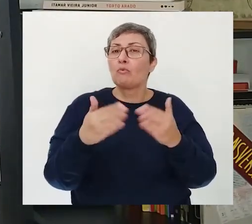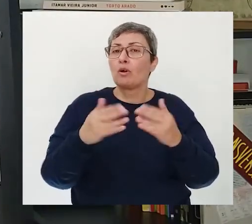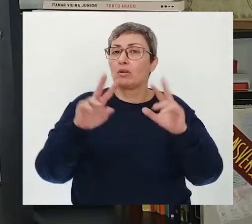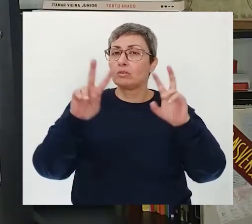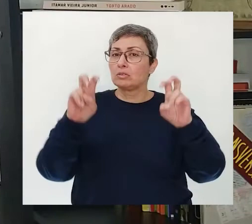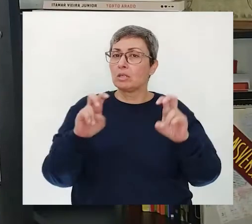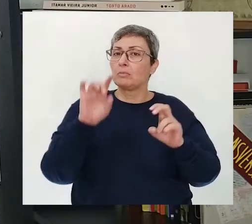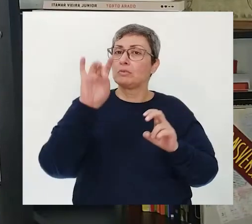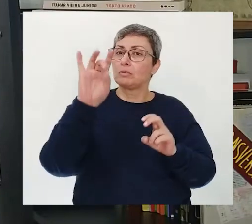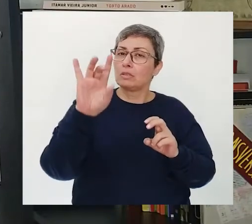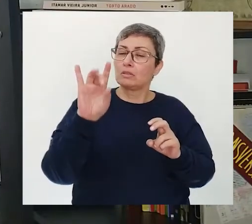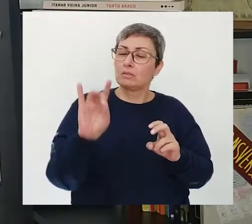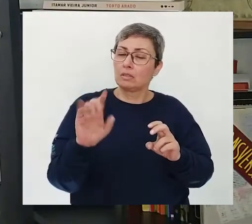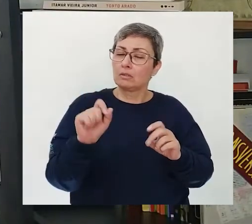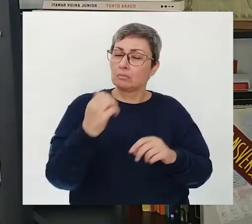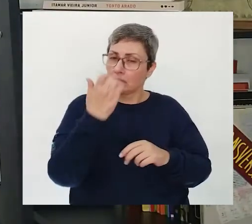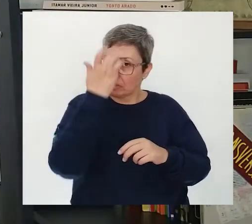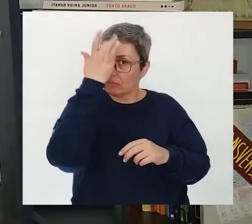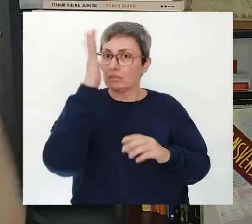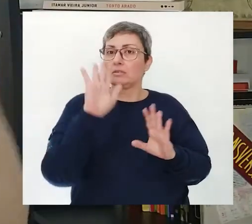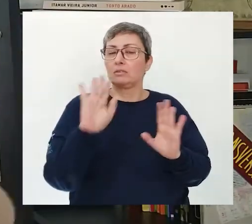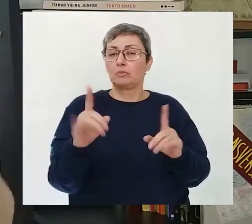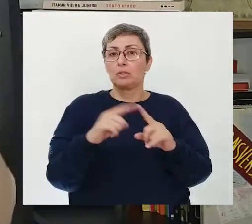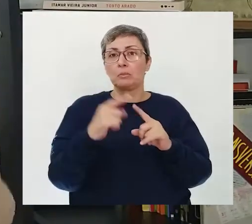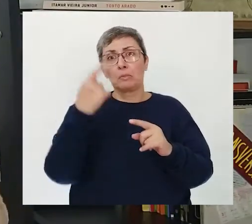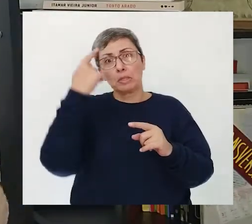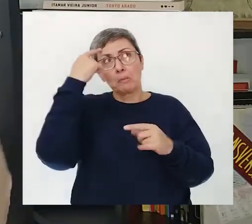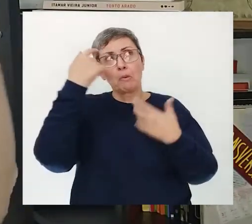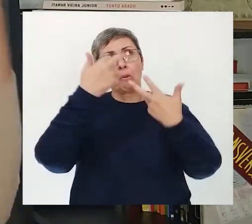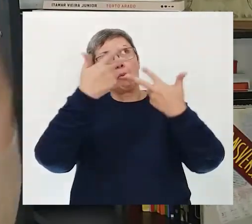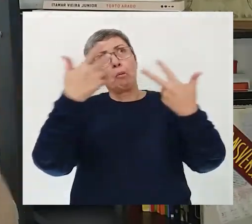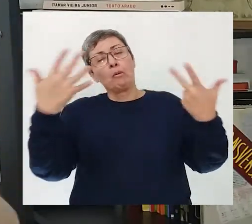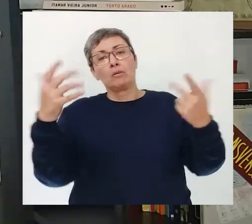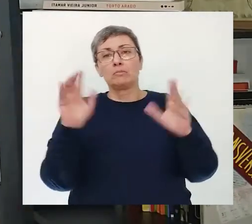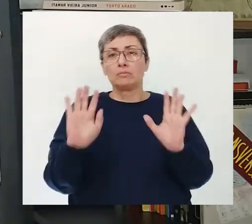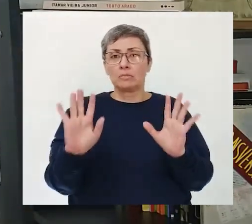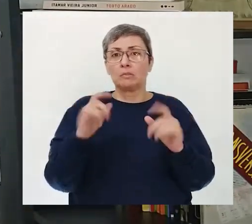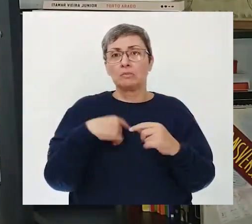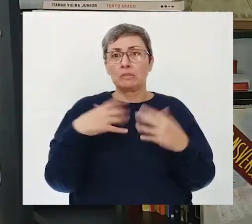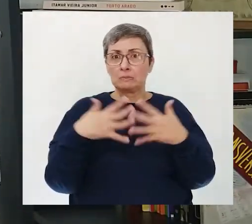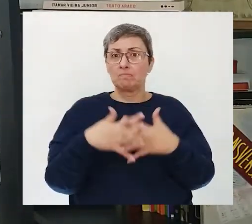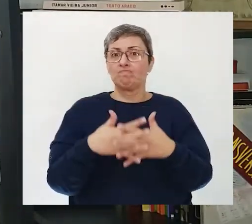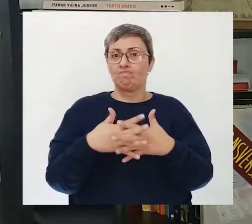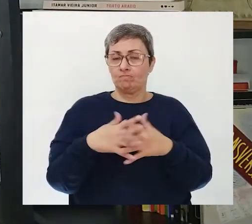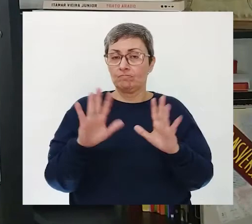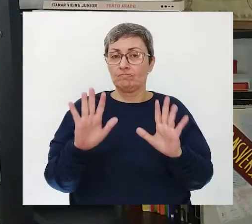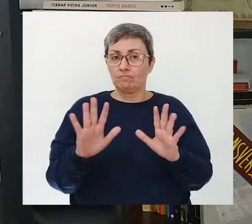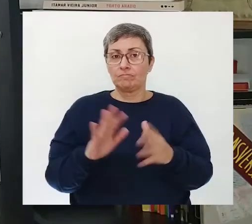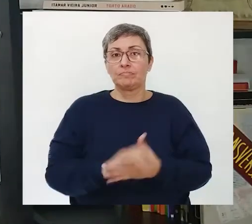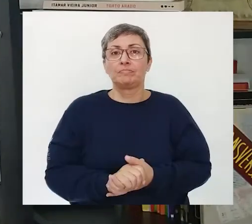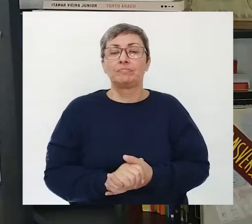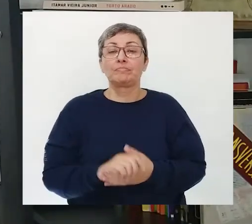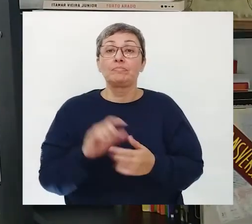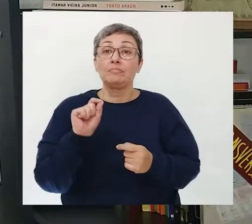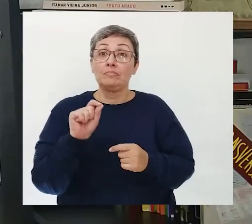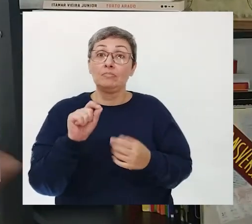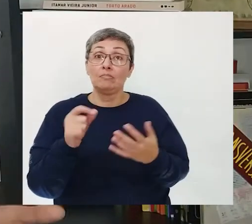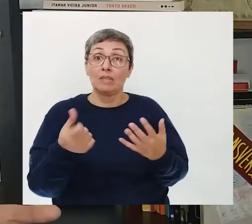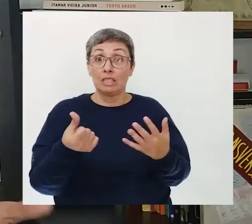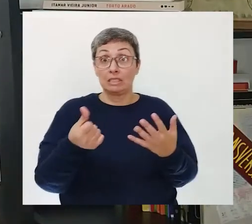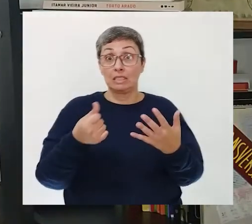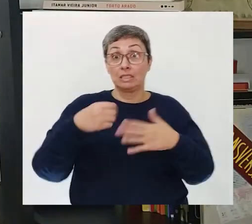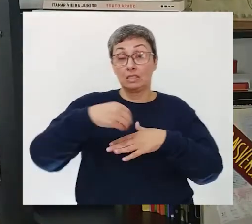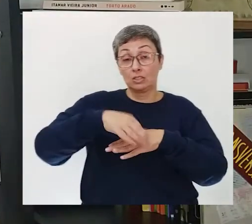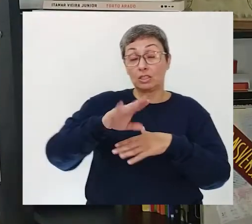em um tema Só de cada vez Fica muito mais fácil Porque se vocês pensarem Em muitos temas Aí às vezes Fica mais confuso Tá bom? Uma